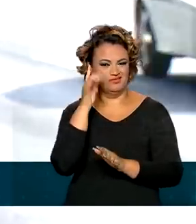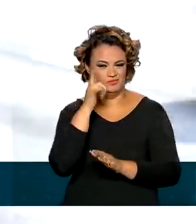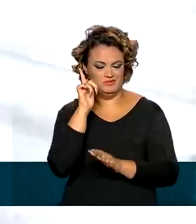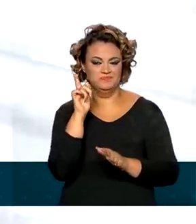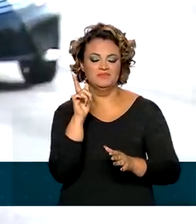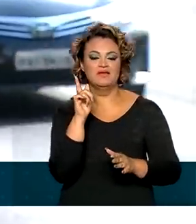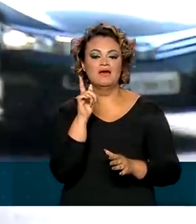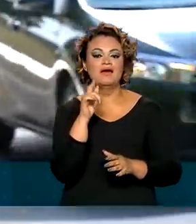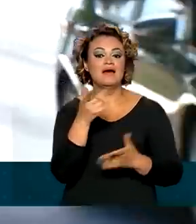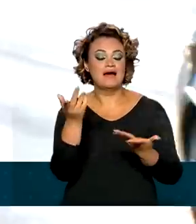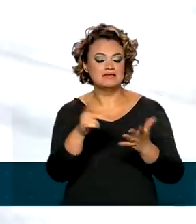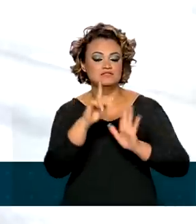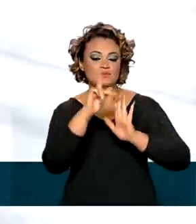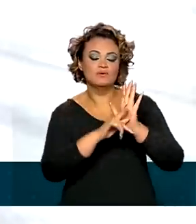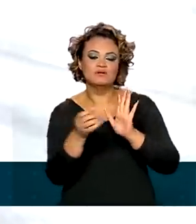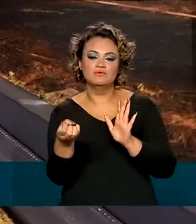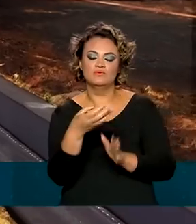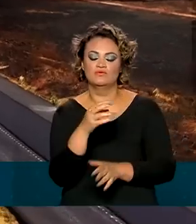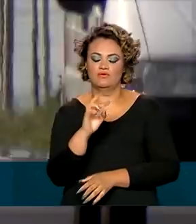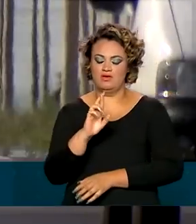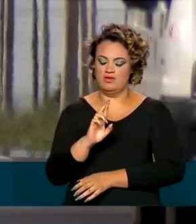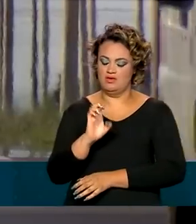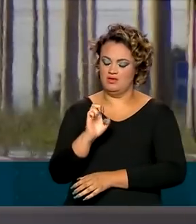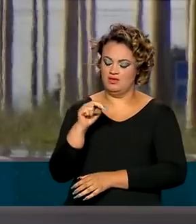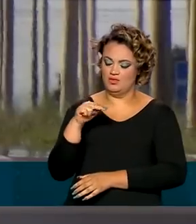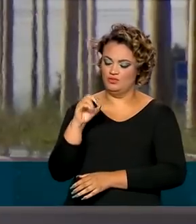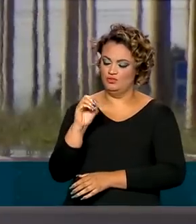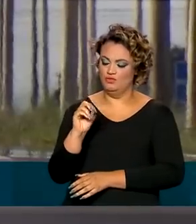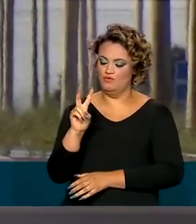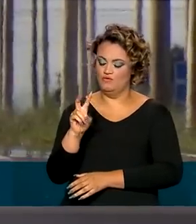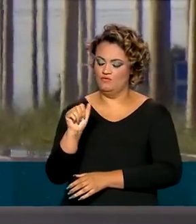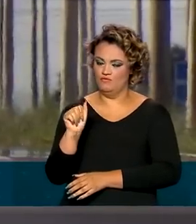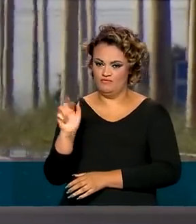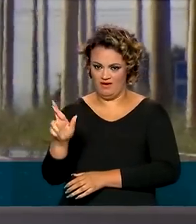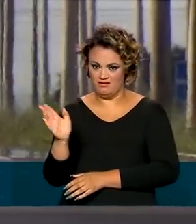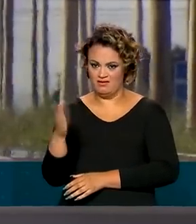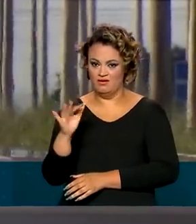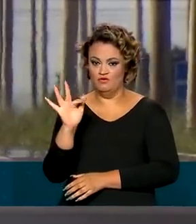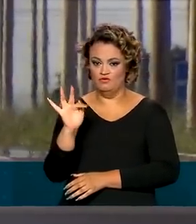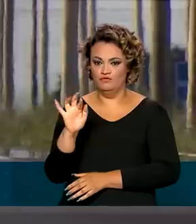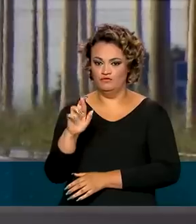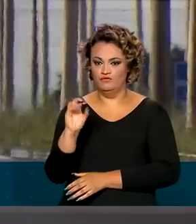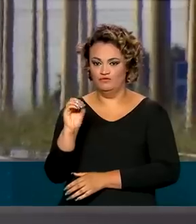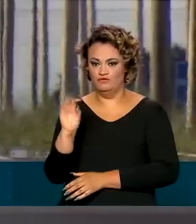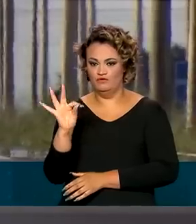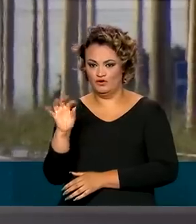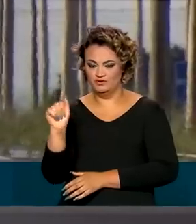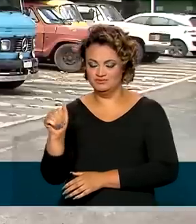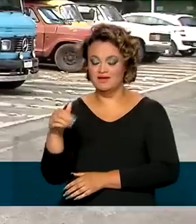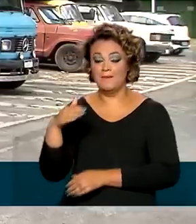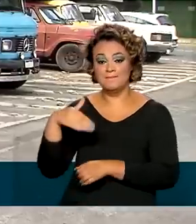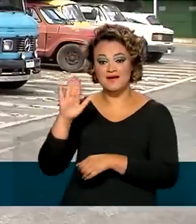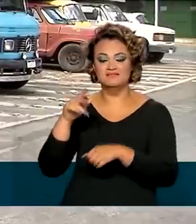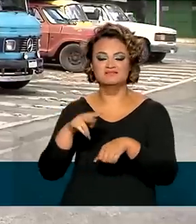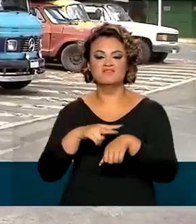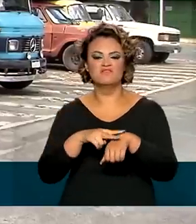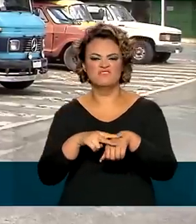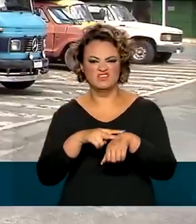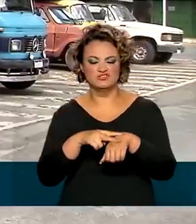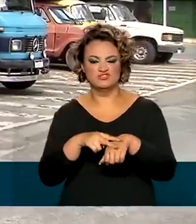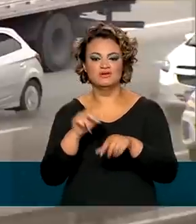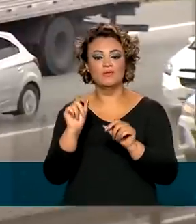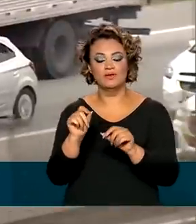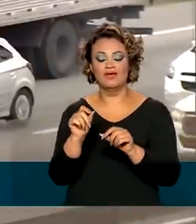-feira. Por meio do programa Renovar Frota Mais Verde, o governo vai conceder bônus para a compra de equipamentos e máquinas